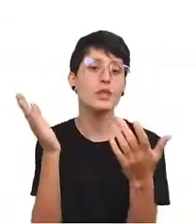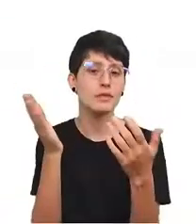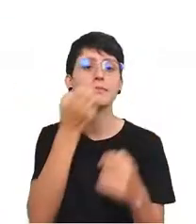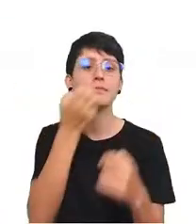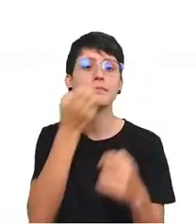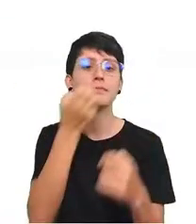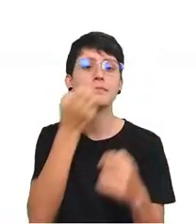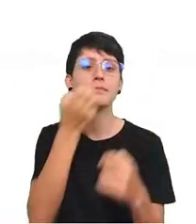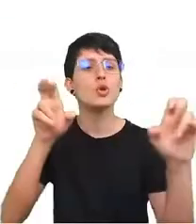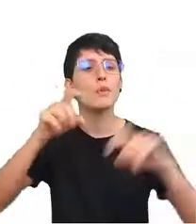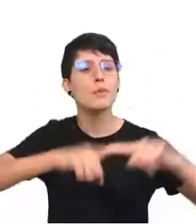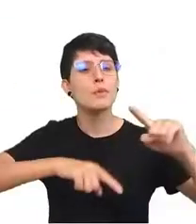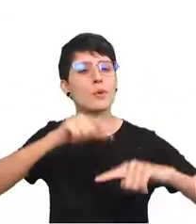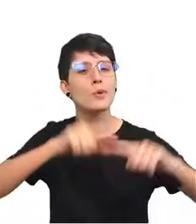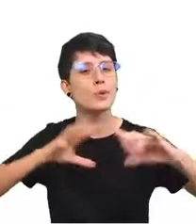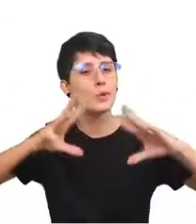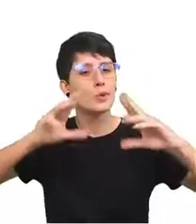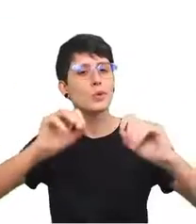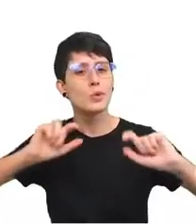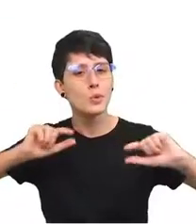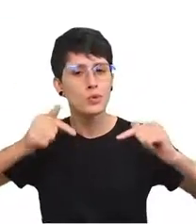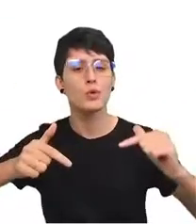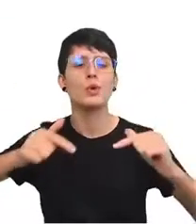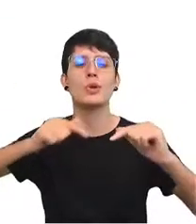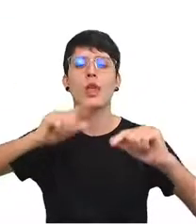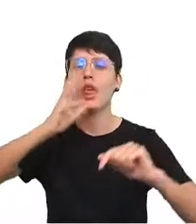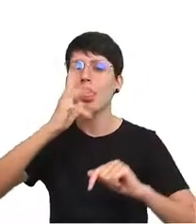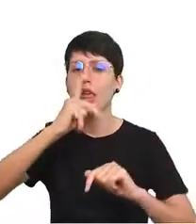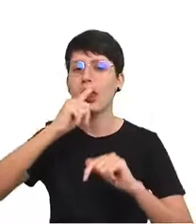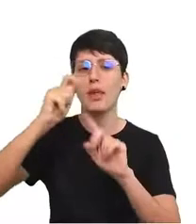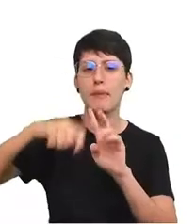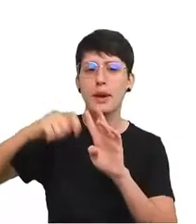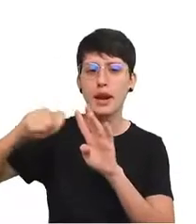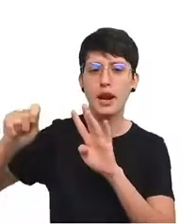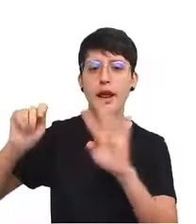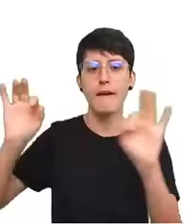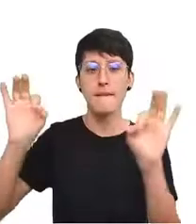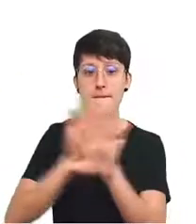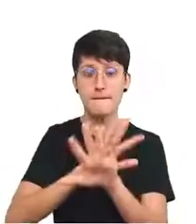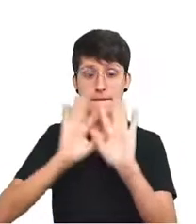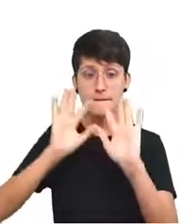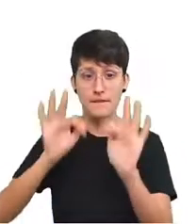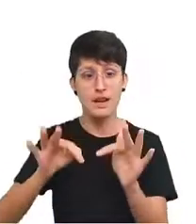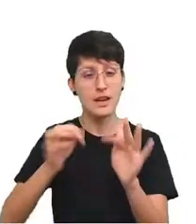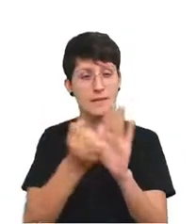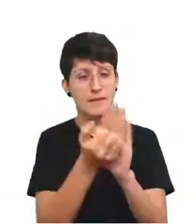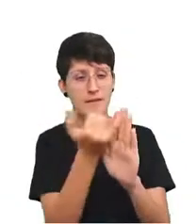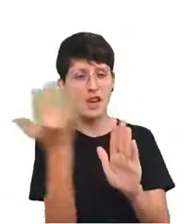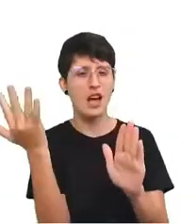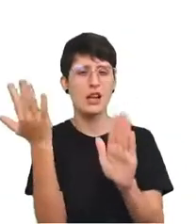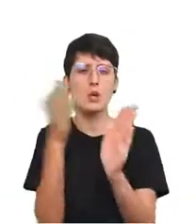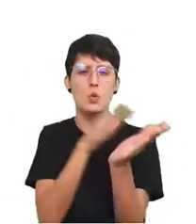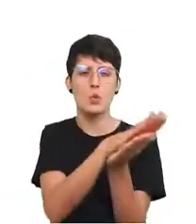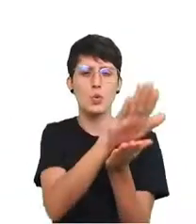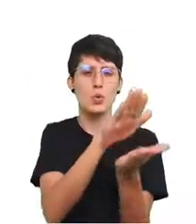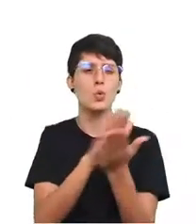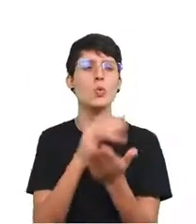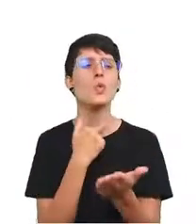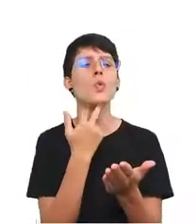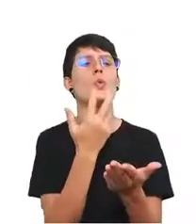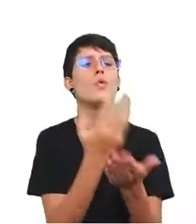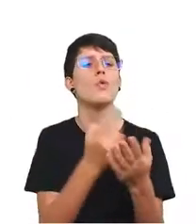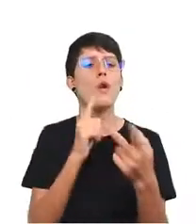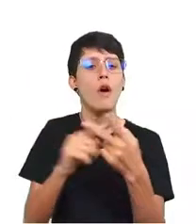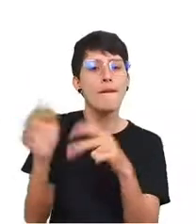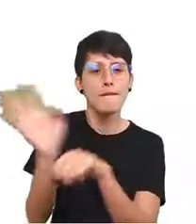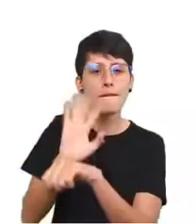produto de todo esse esforço levou muitos meses a ser terminado e foi uma série de produtos impressos, podcasts, vídeos. Tem uma